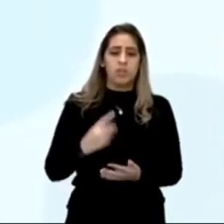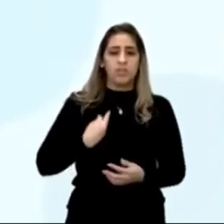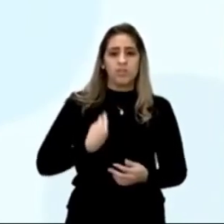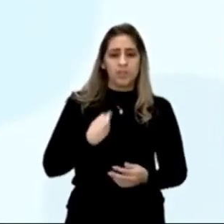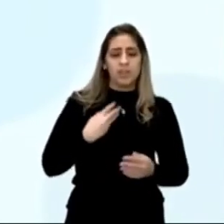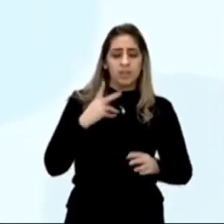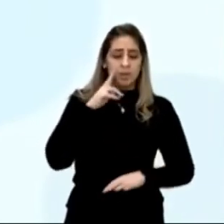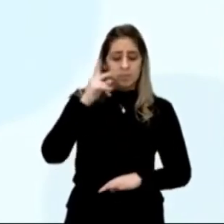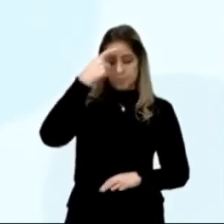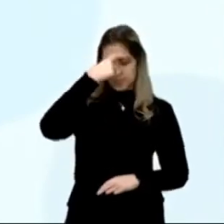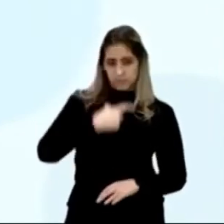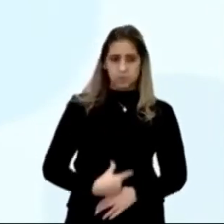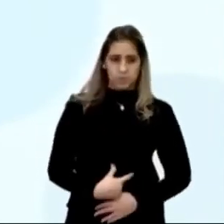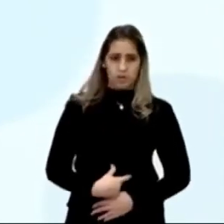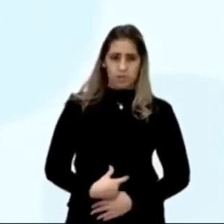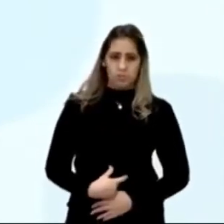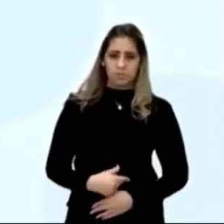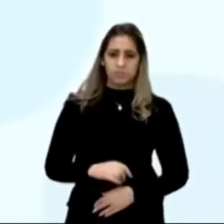pessoal